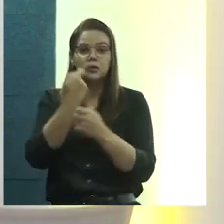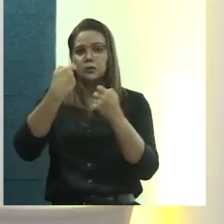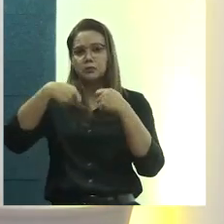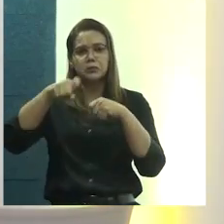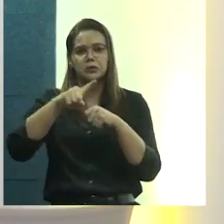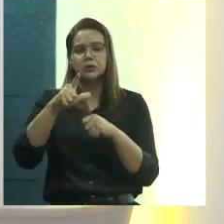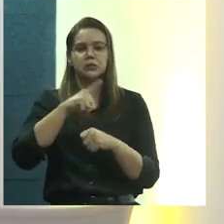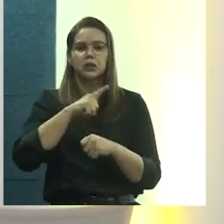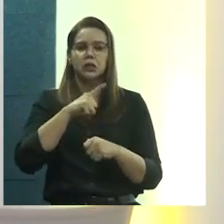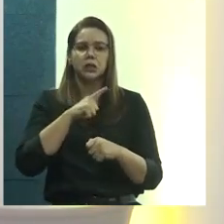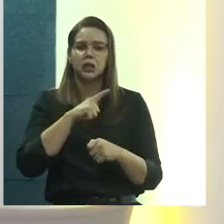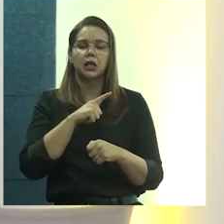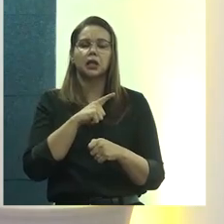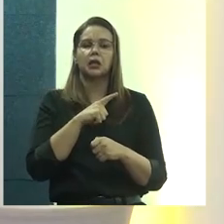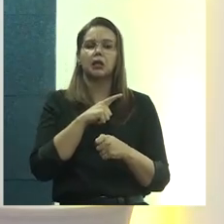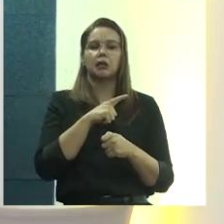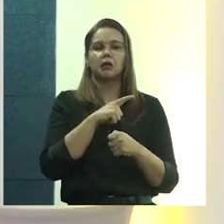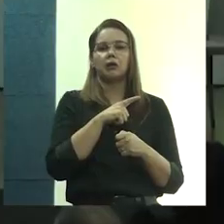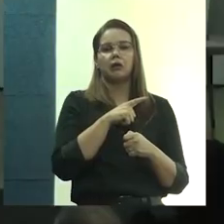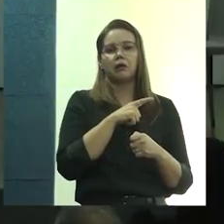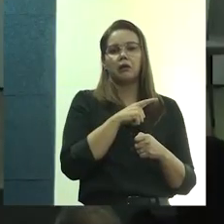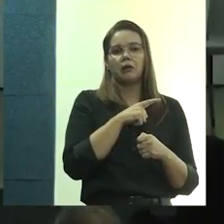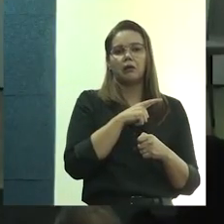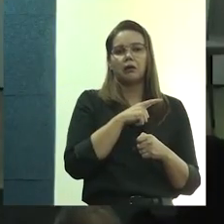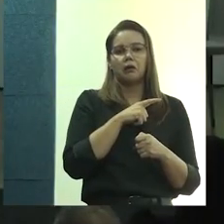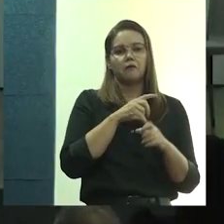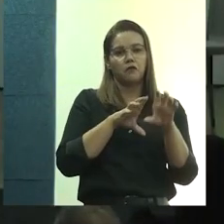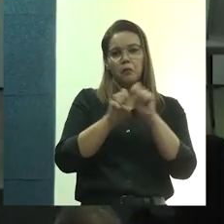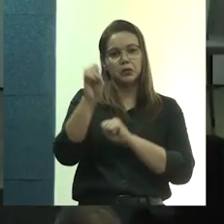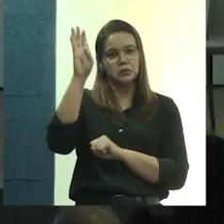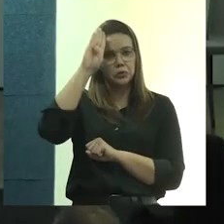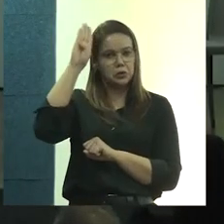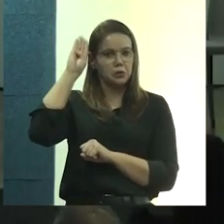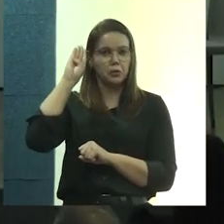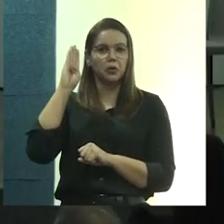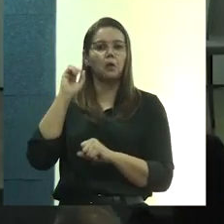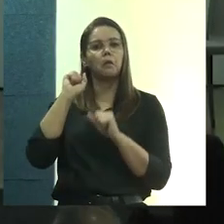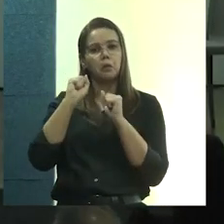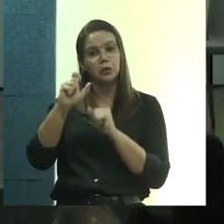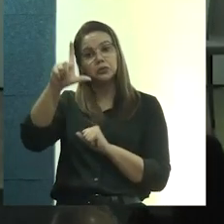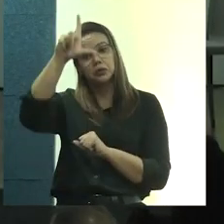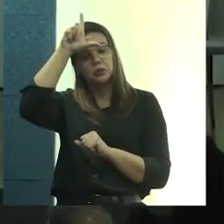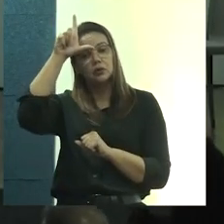uma formação acadêmica, eles podem ser líderes comunitários, isso está previsto, né?